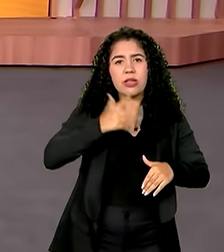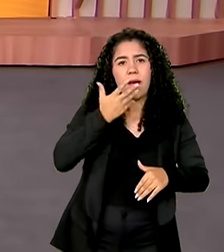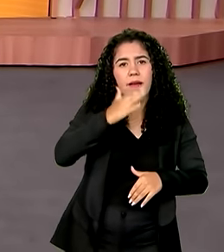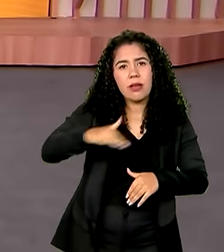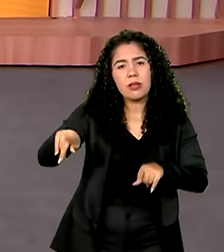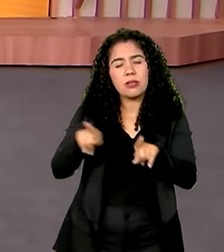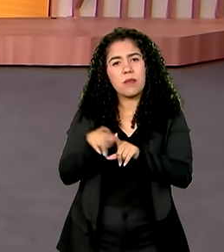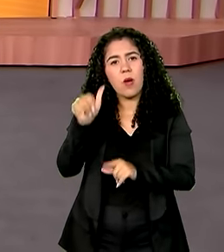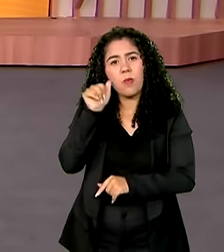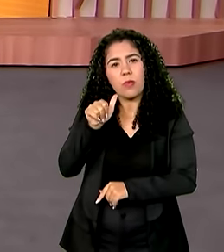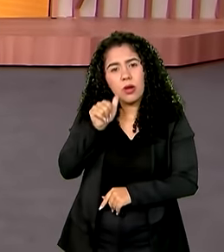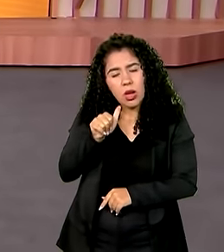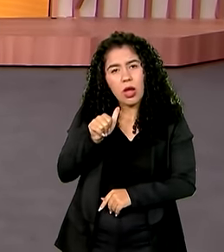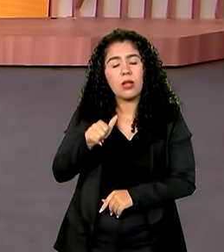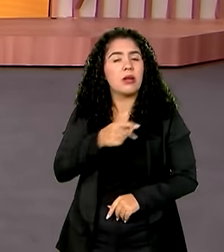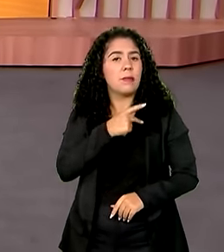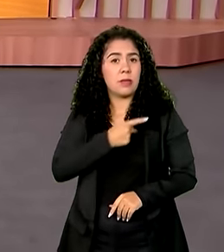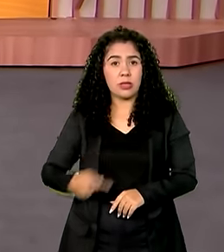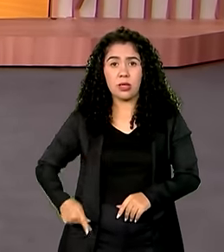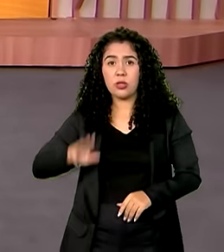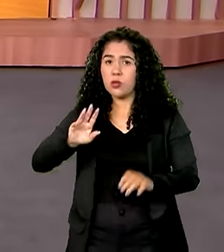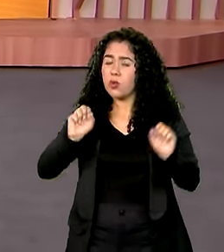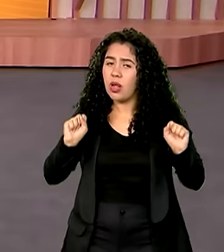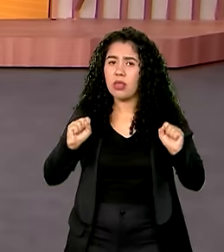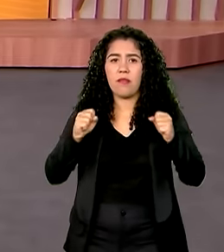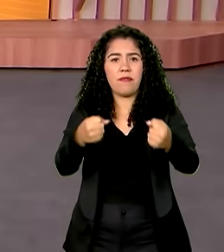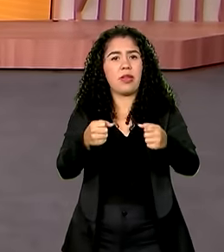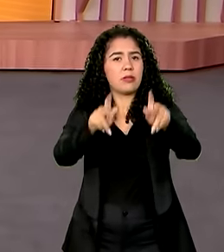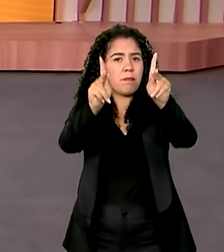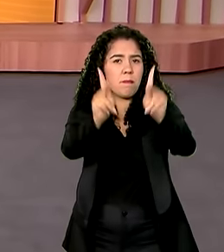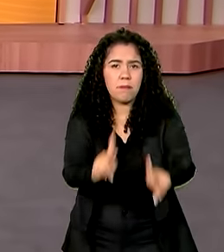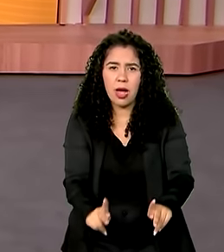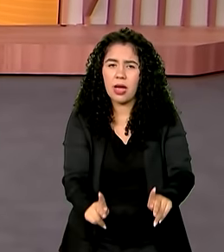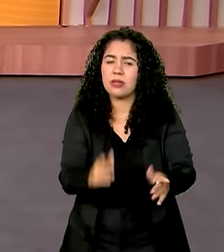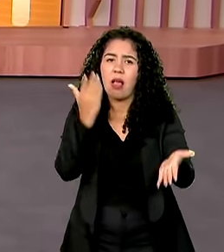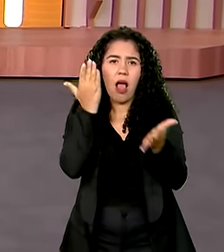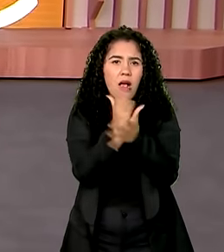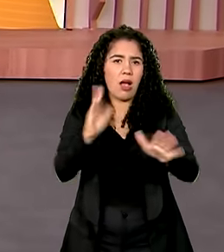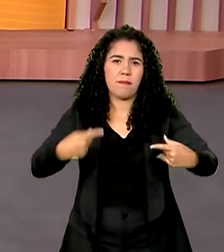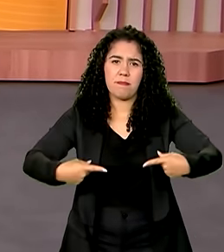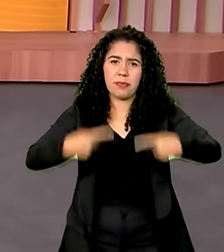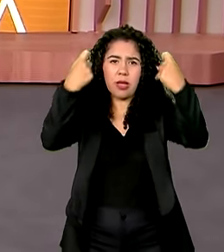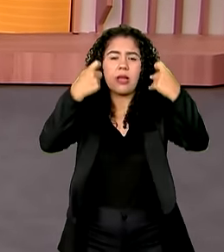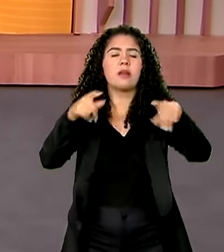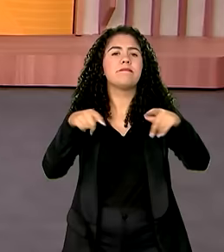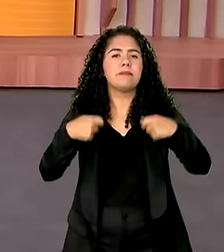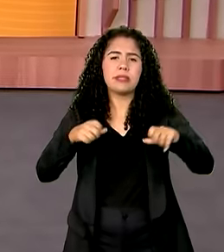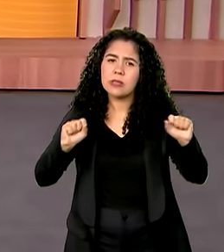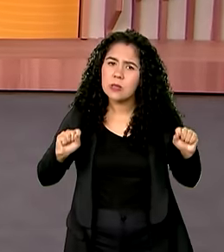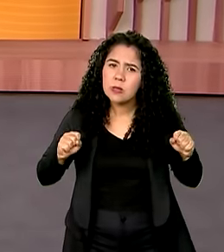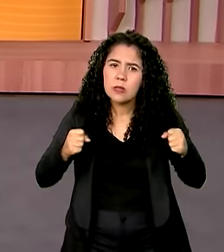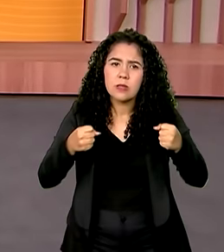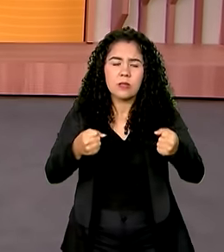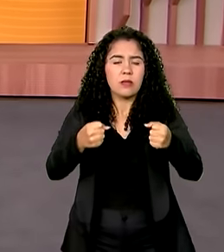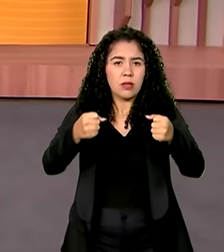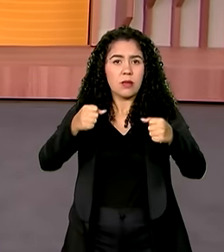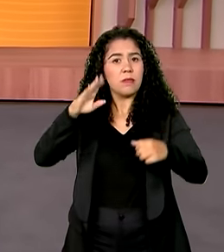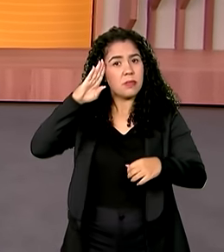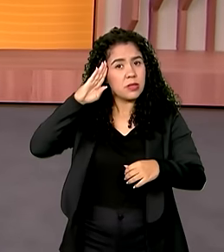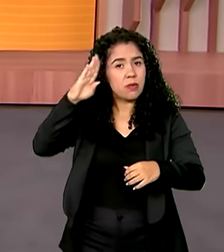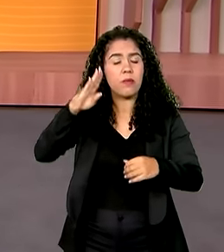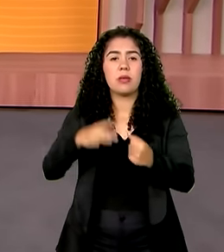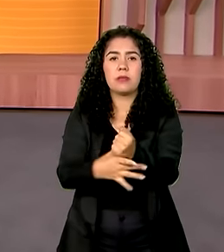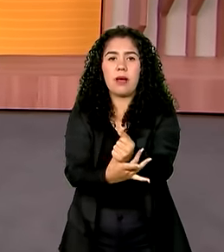Lula defende um cessar-fogo e a paz na região e disse que todos os esforços devem estar centrados na